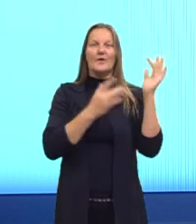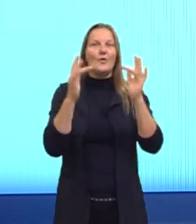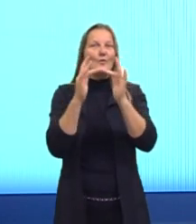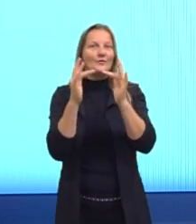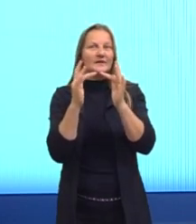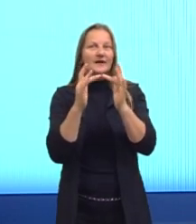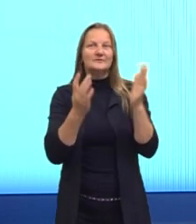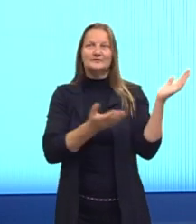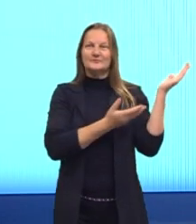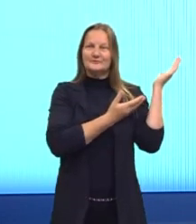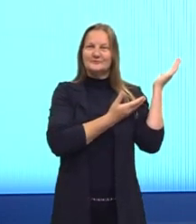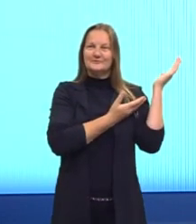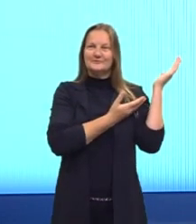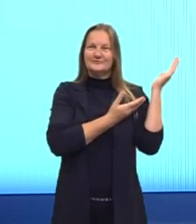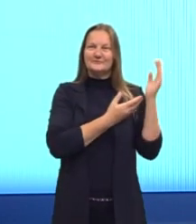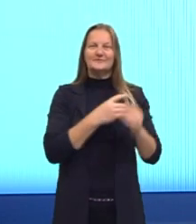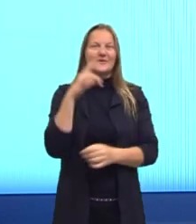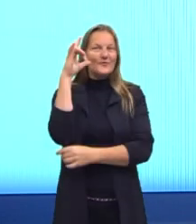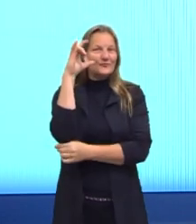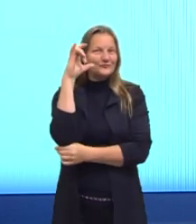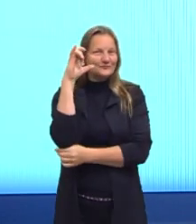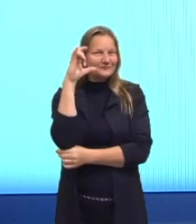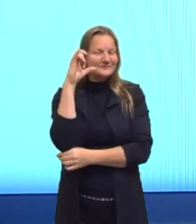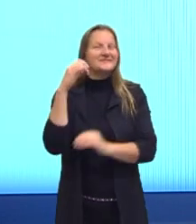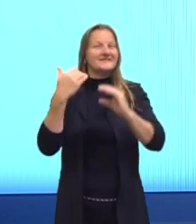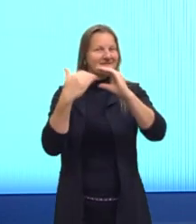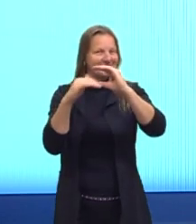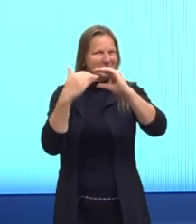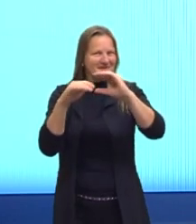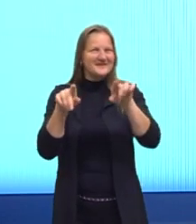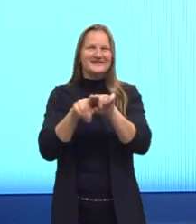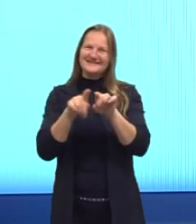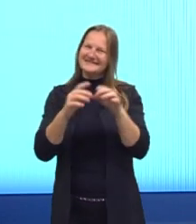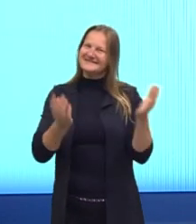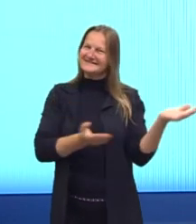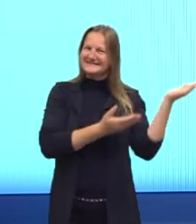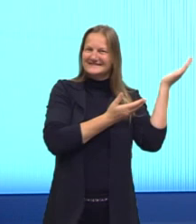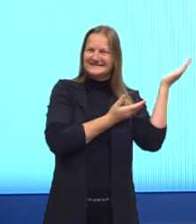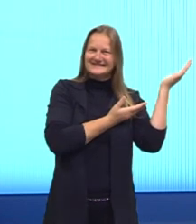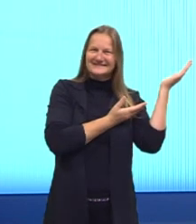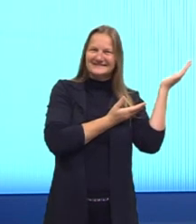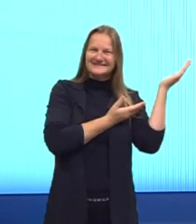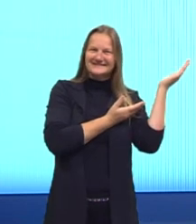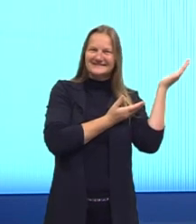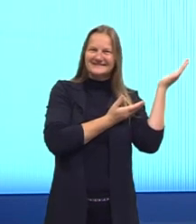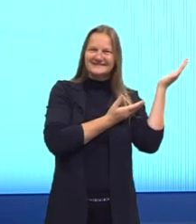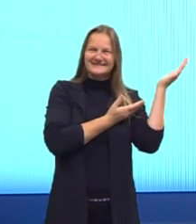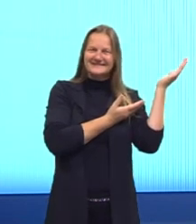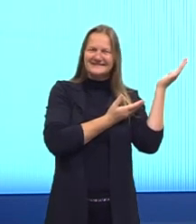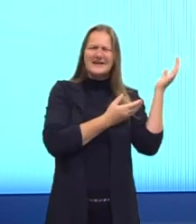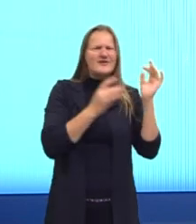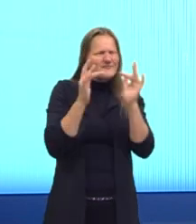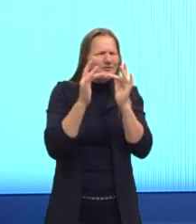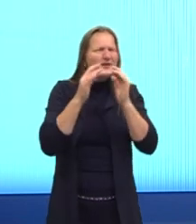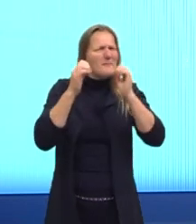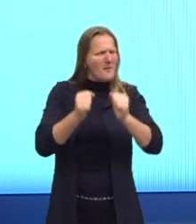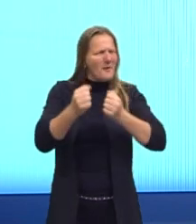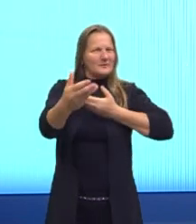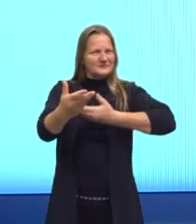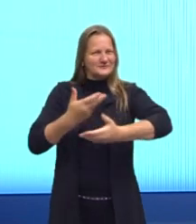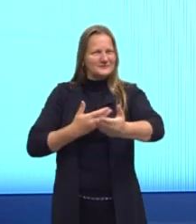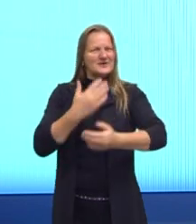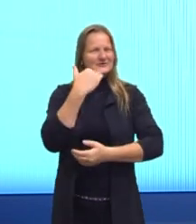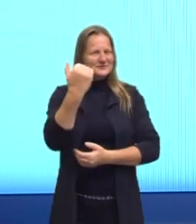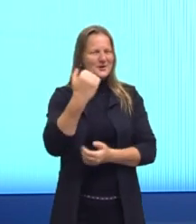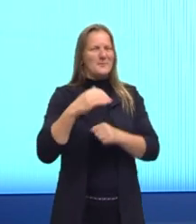meus contatos, vocês têm aqui o meu Instagram, vocês têm aqui o meu e-mail educar, entrem em contato por ali, me